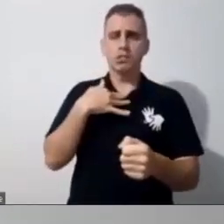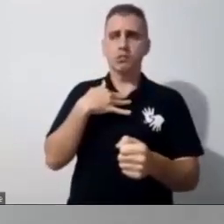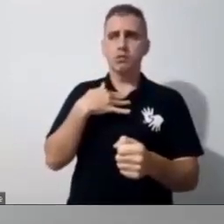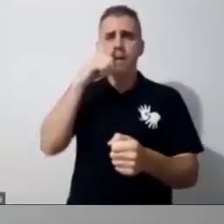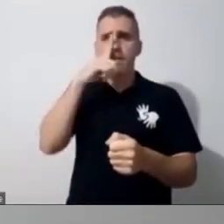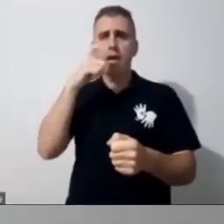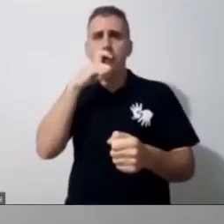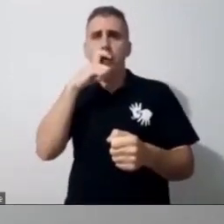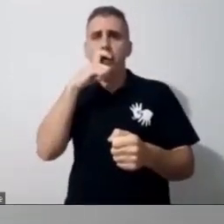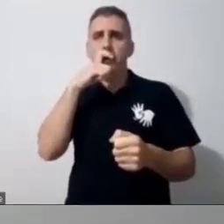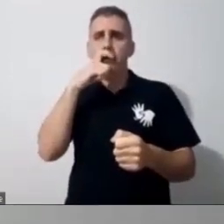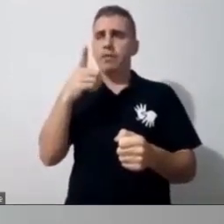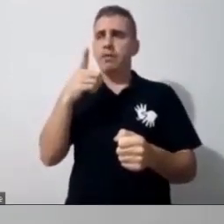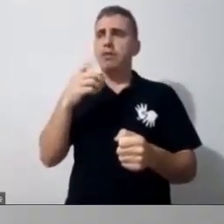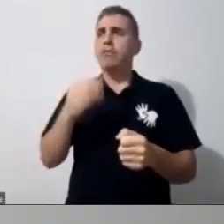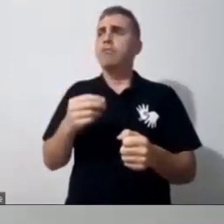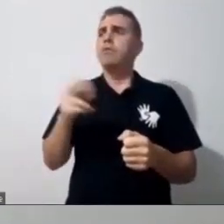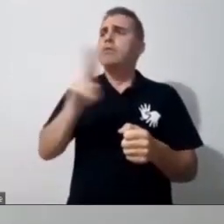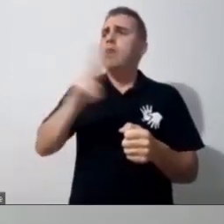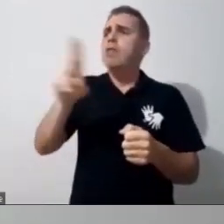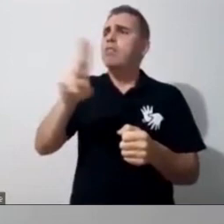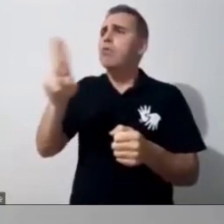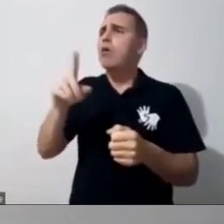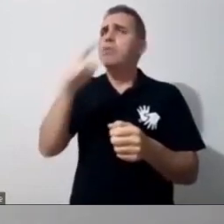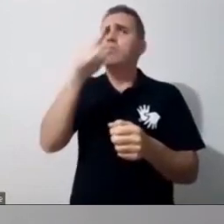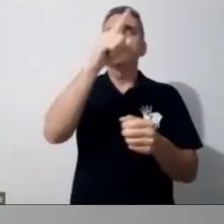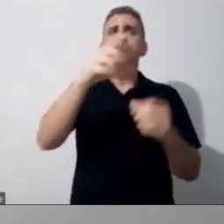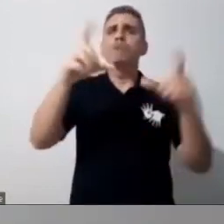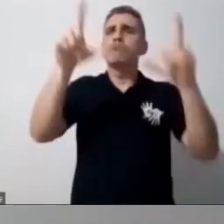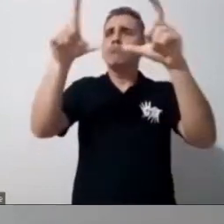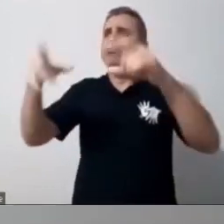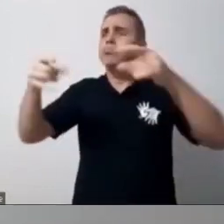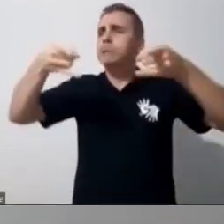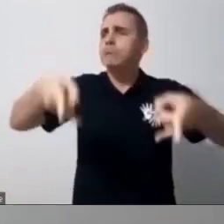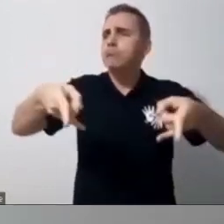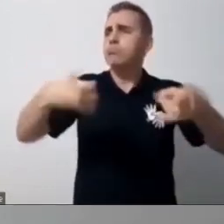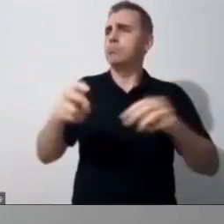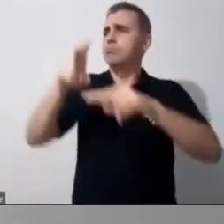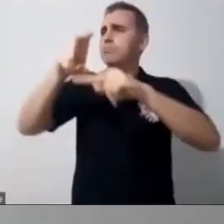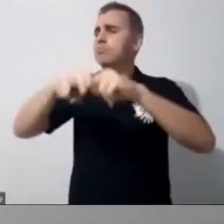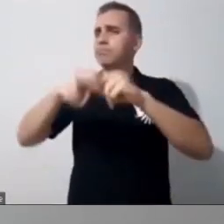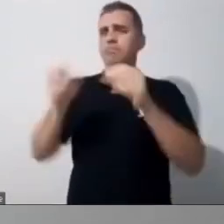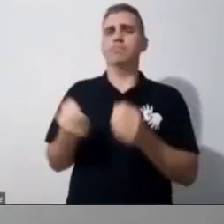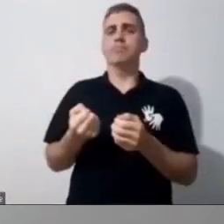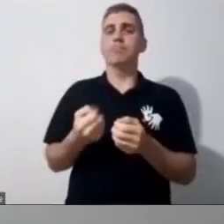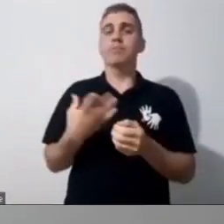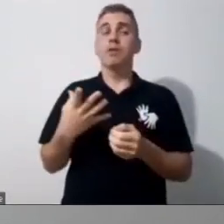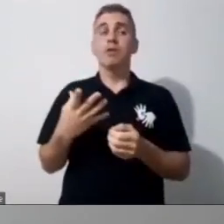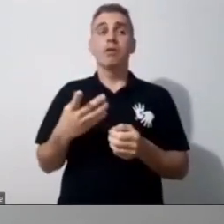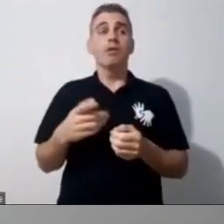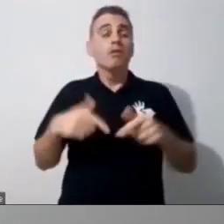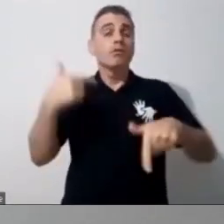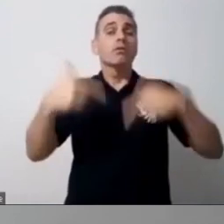tem lá dentro da casa, que são comuns. Ai, o armário, a mesa, a cadeira. Tu tá trabalhando o substantivo comum.